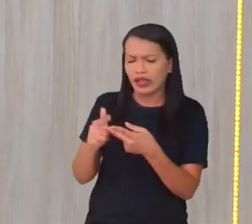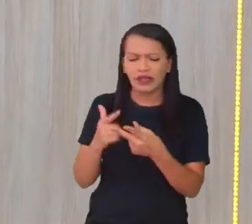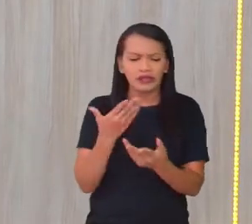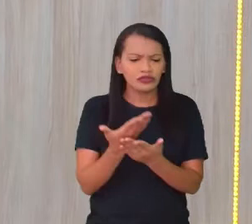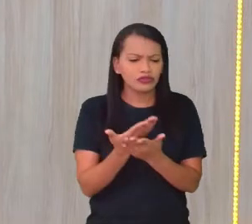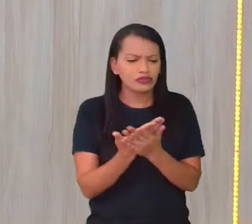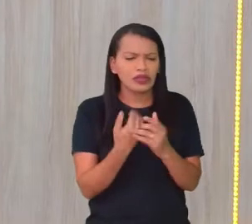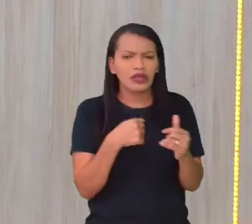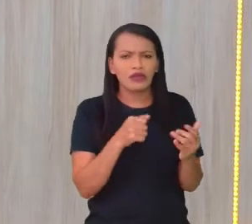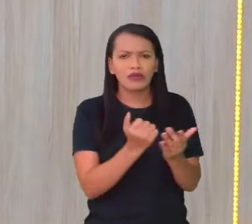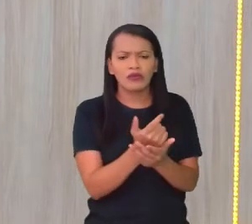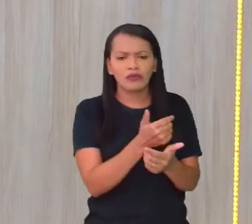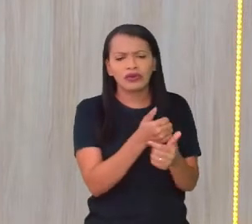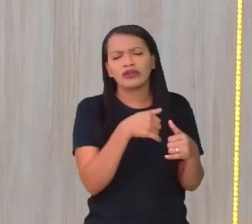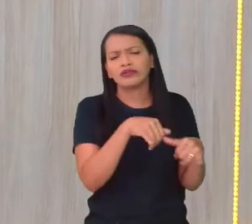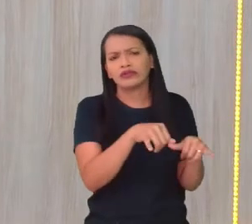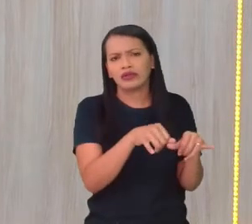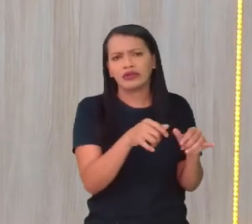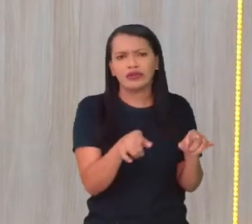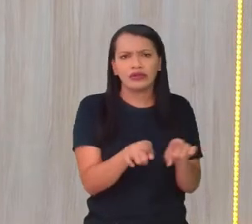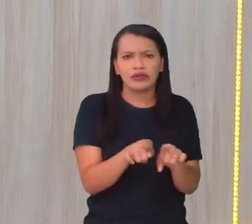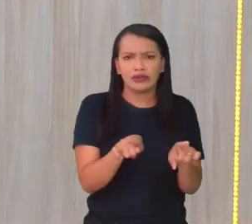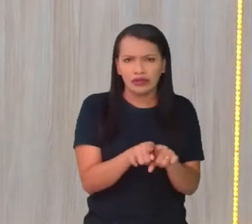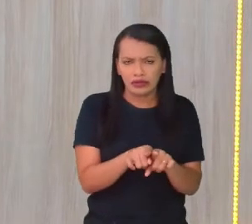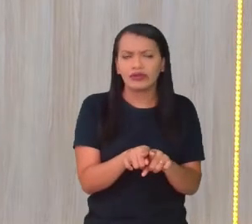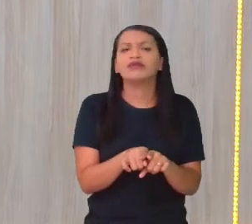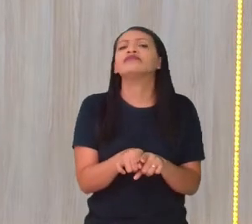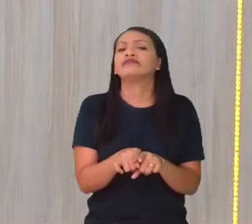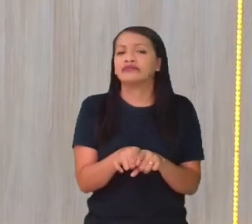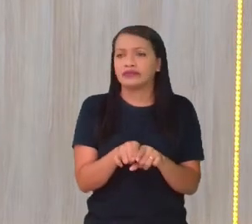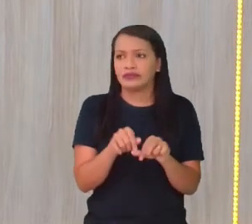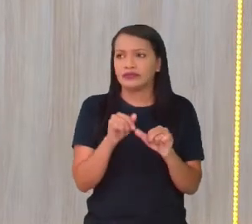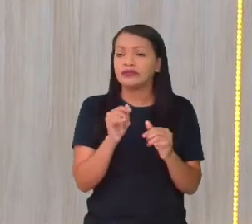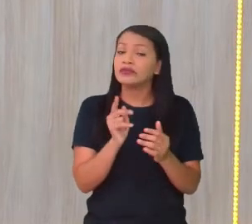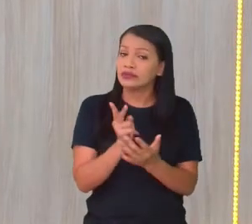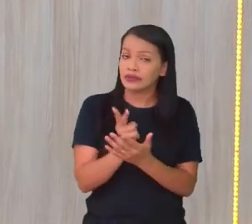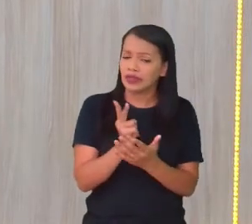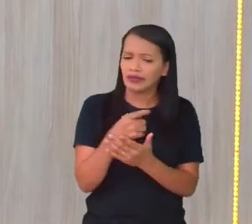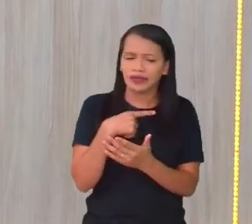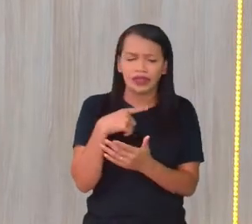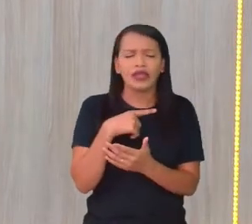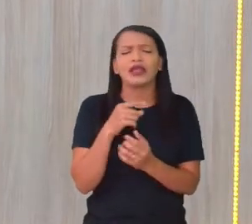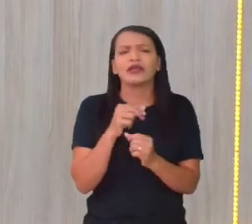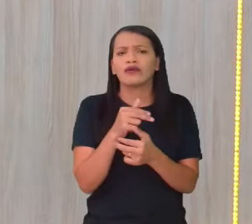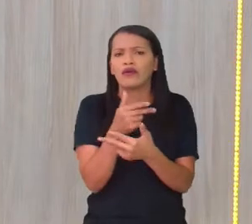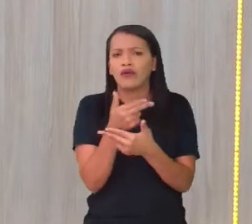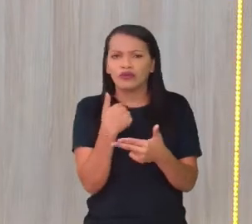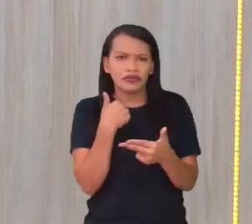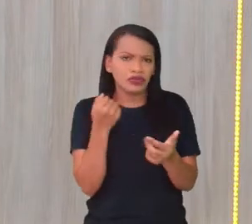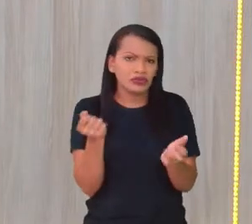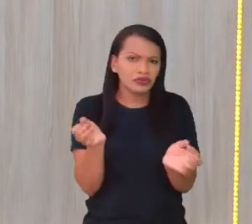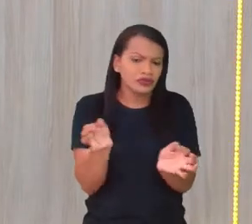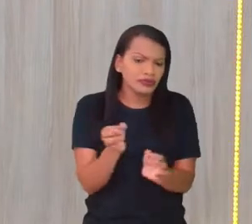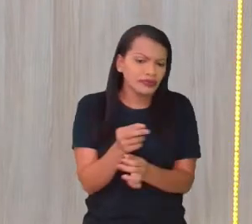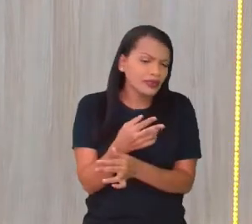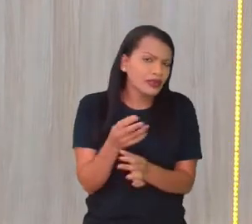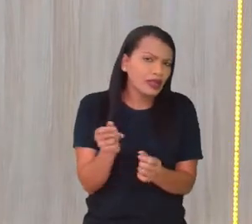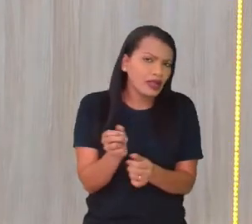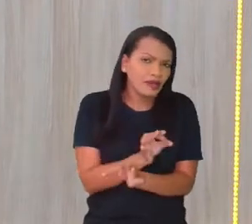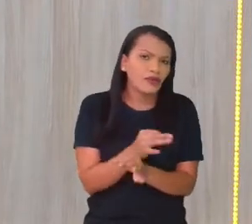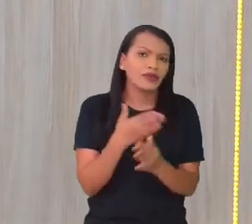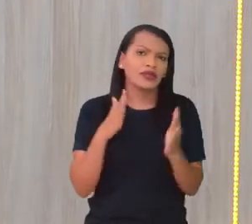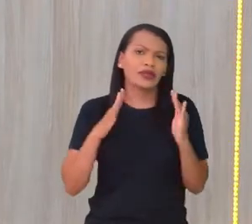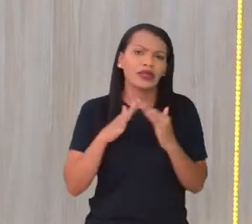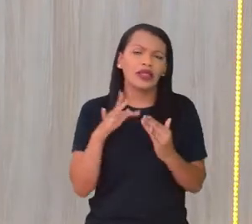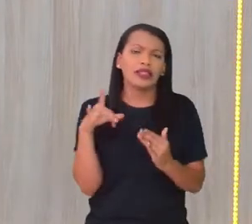fazer uma compra no supermercado, né? Comprar alvejante lá que o senhor acabou. Sempre vem essa, né? Justamente. E também a gente pode ter